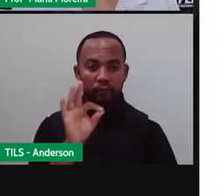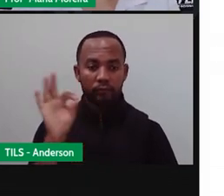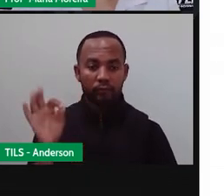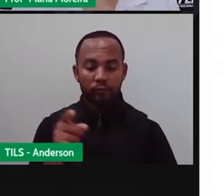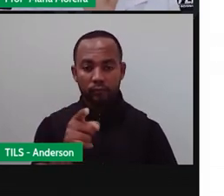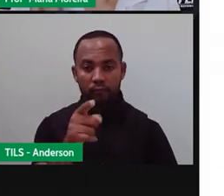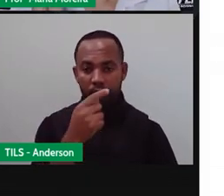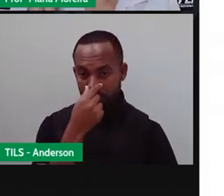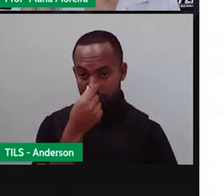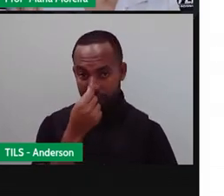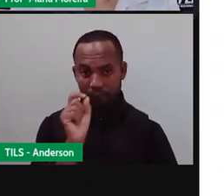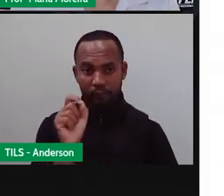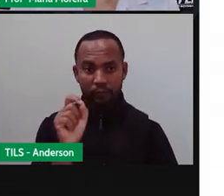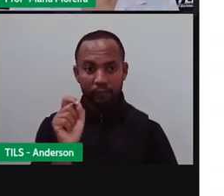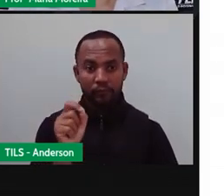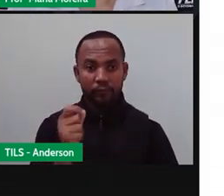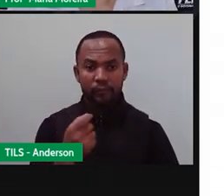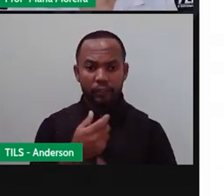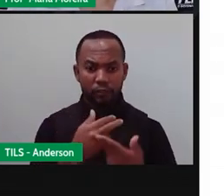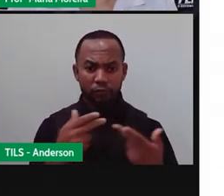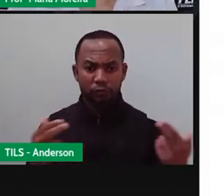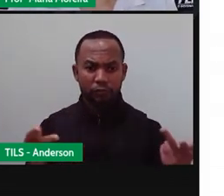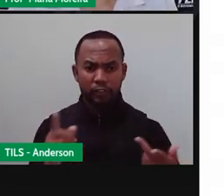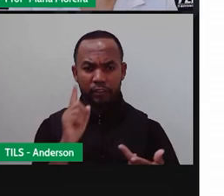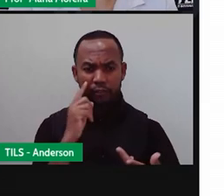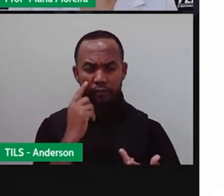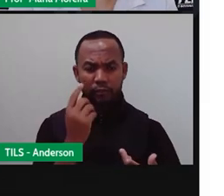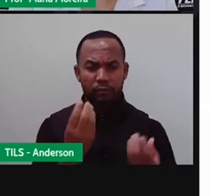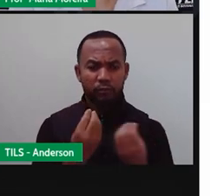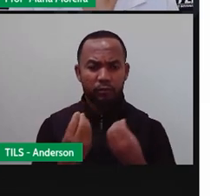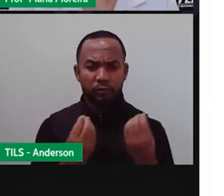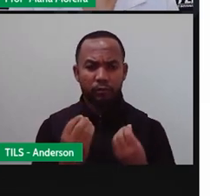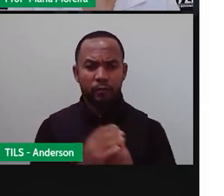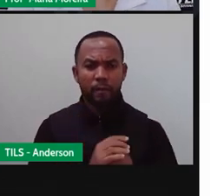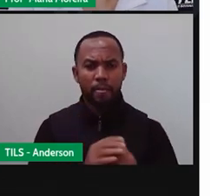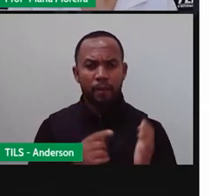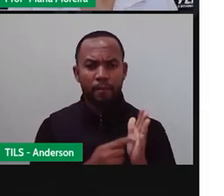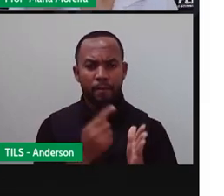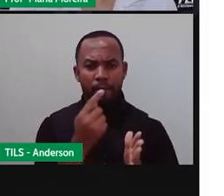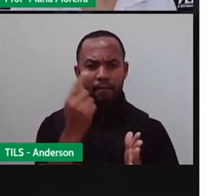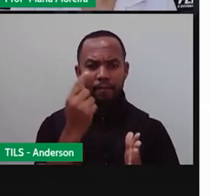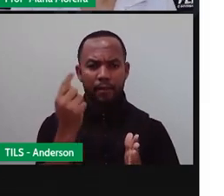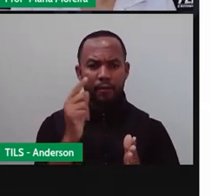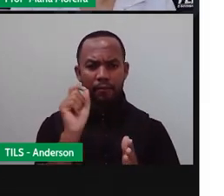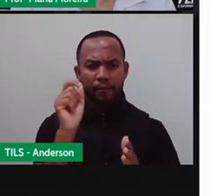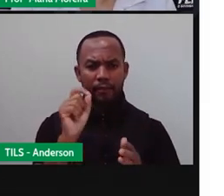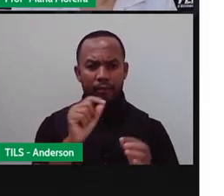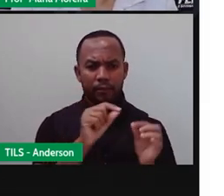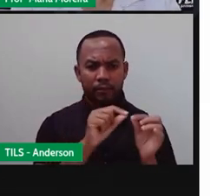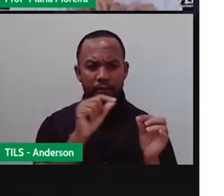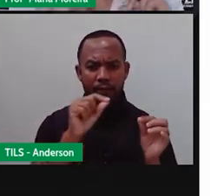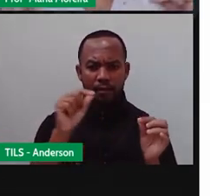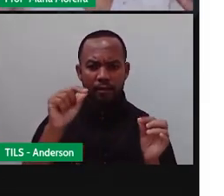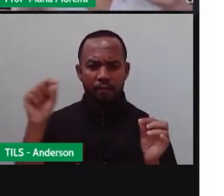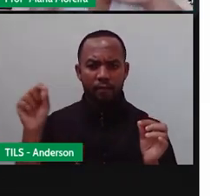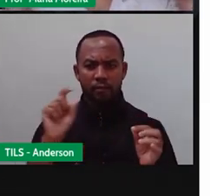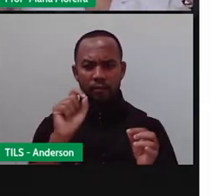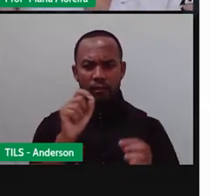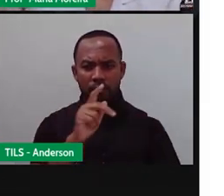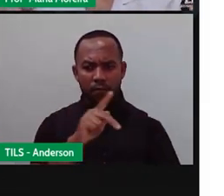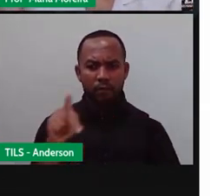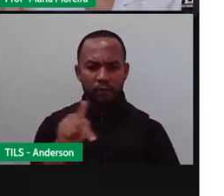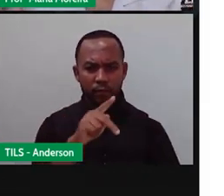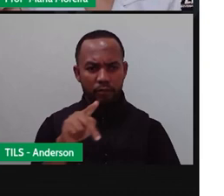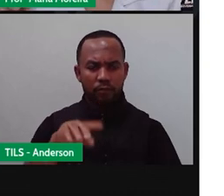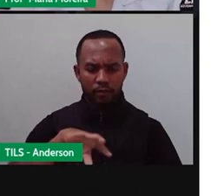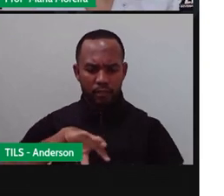gráfico aqui tem algumas coisinhas diferentes. Quais são as coisas diferentes? Primeiro, naquele gráfico que a gente fez no emborrachado, a Pró separou por